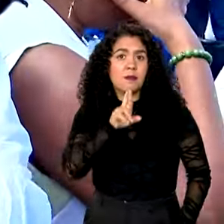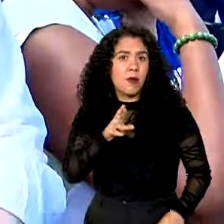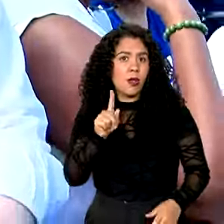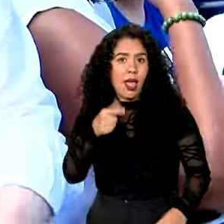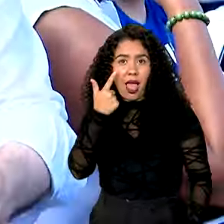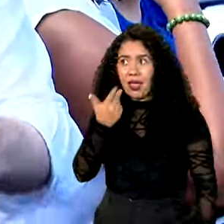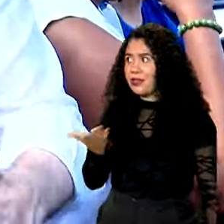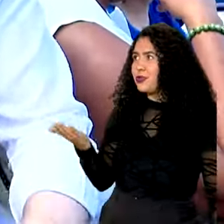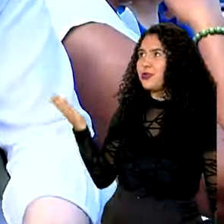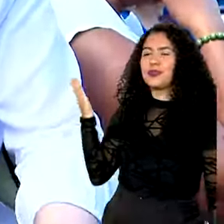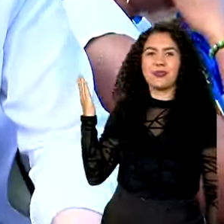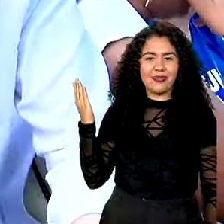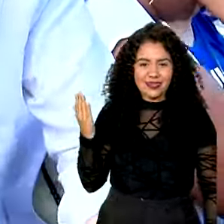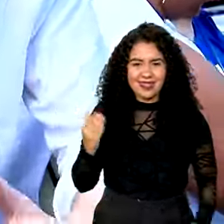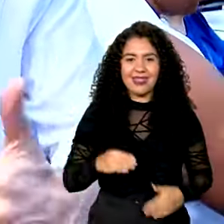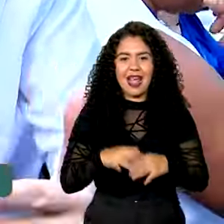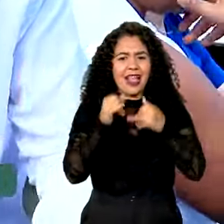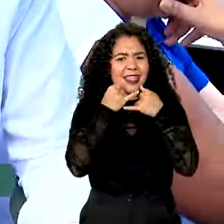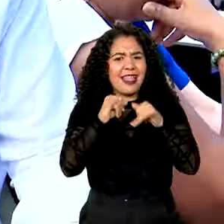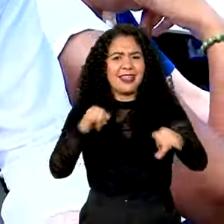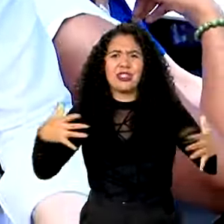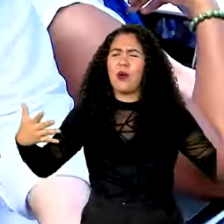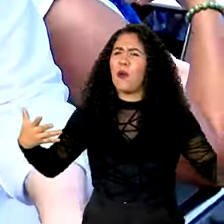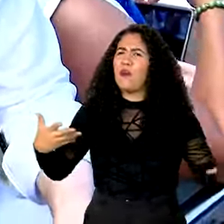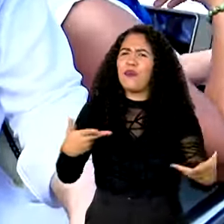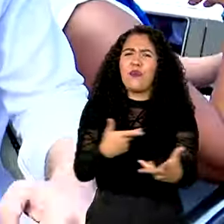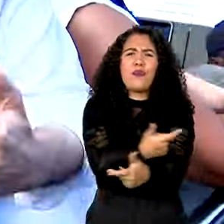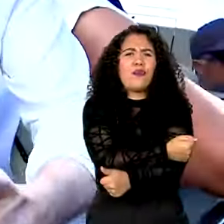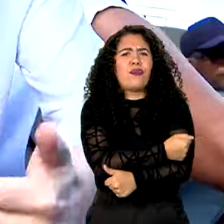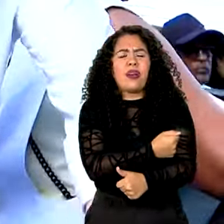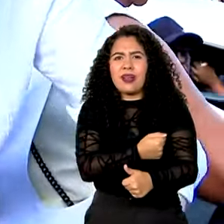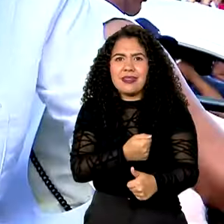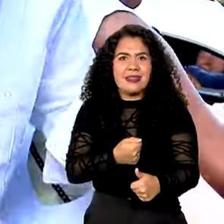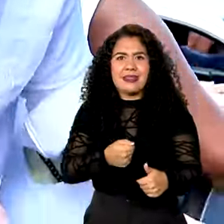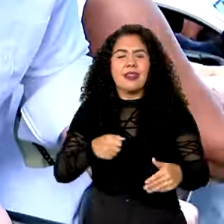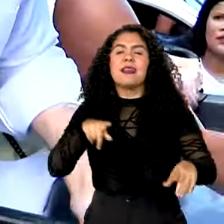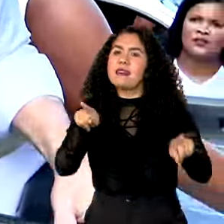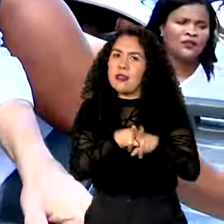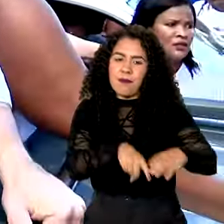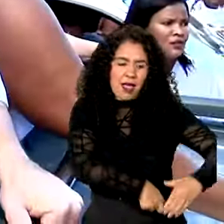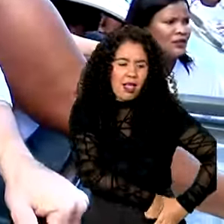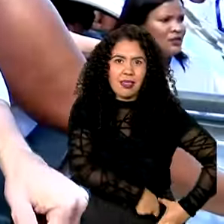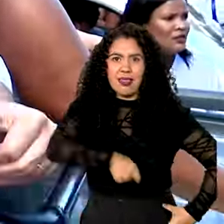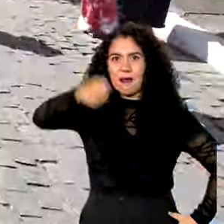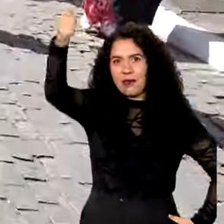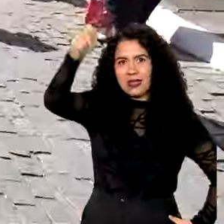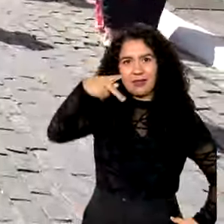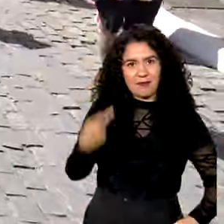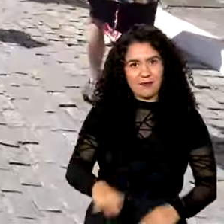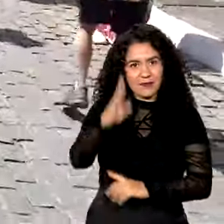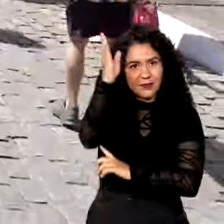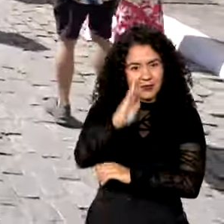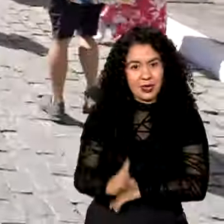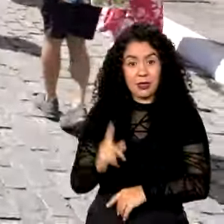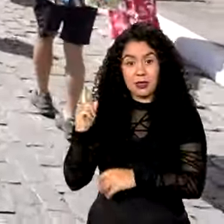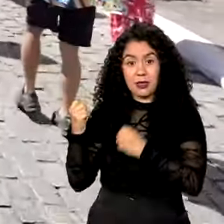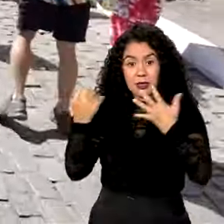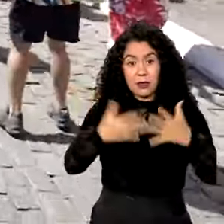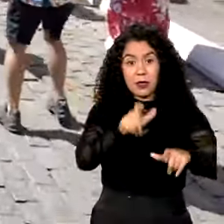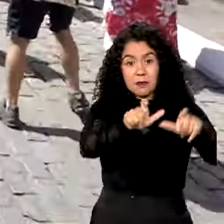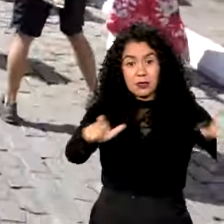Uma coisa maravilhosa, essa energia da Bahia, essa festa fantástica, a independência do Brasil, de fato, aqui. Os baianos